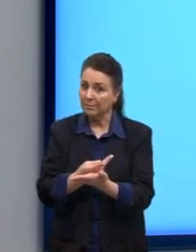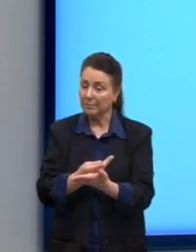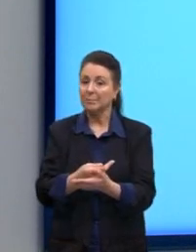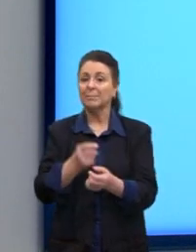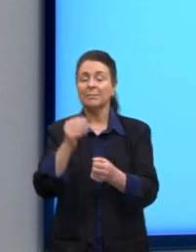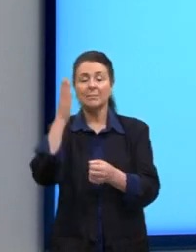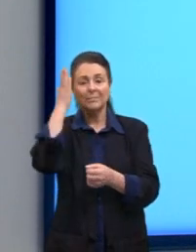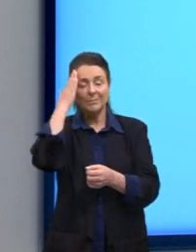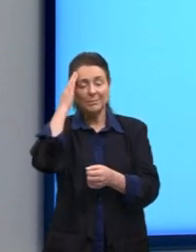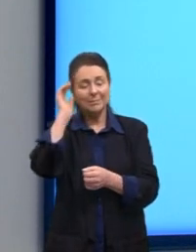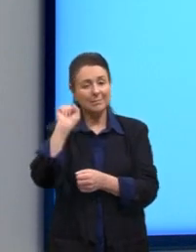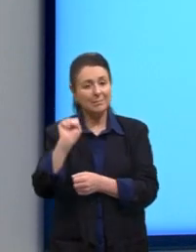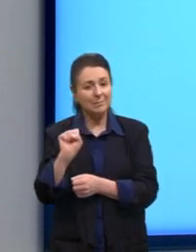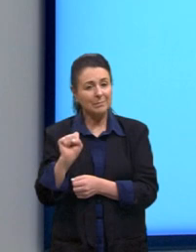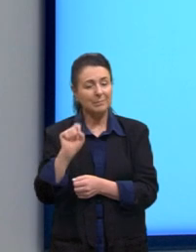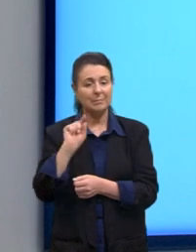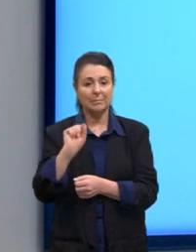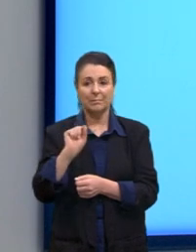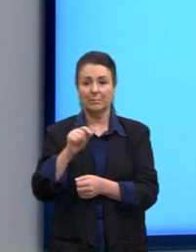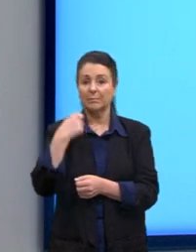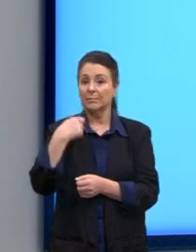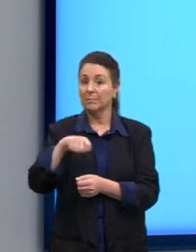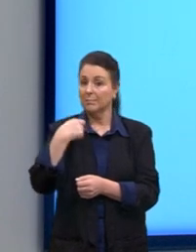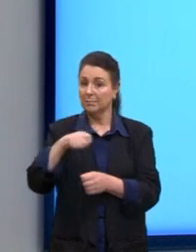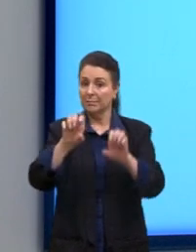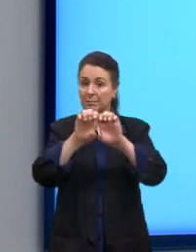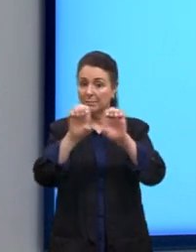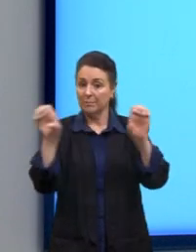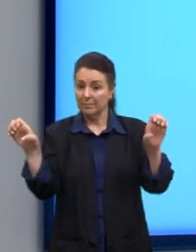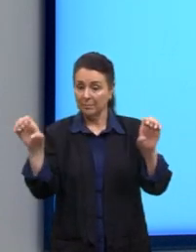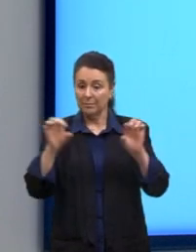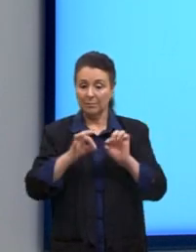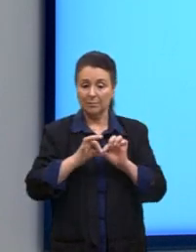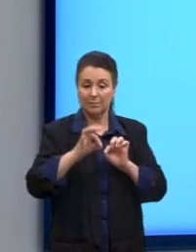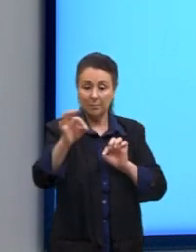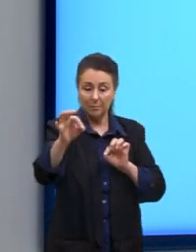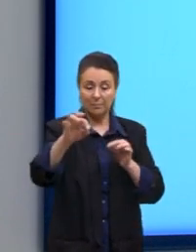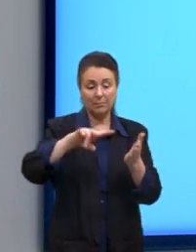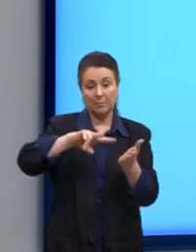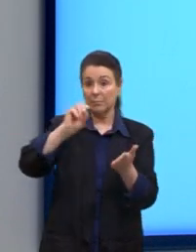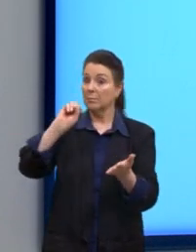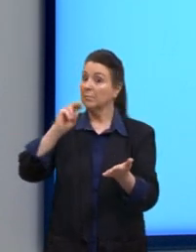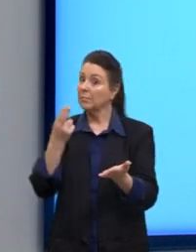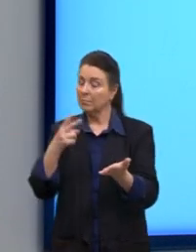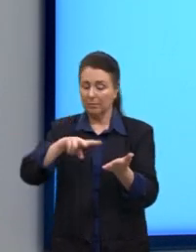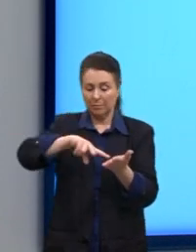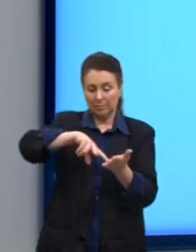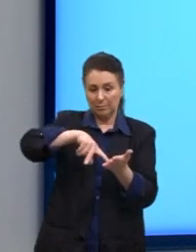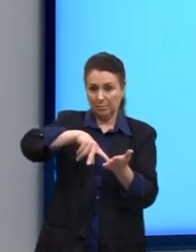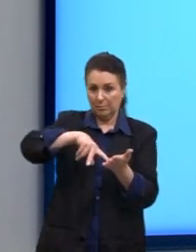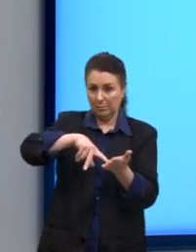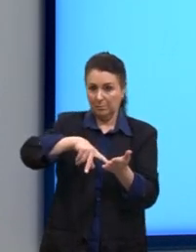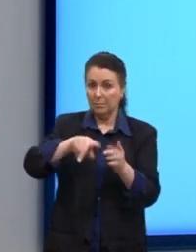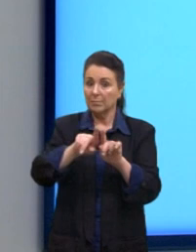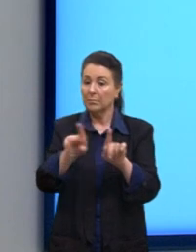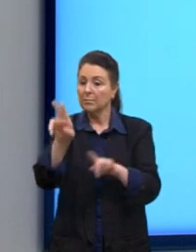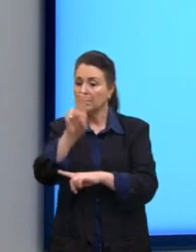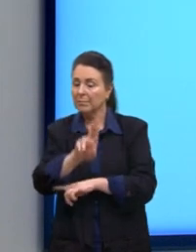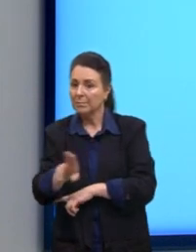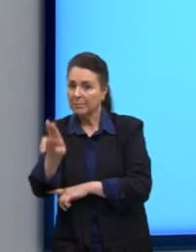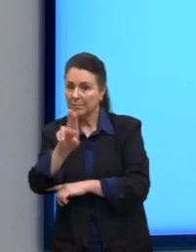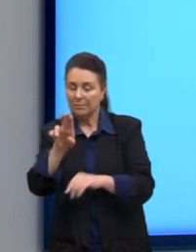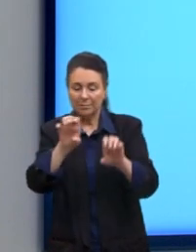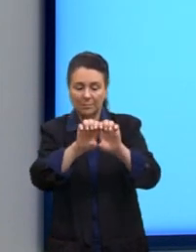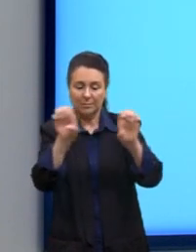sabemos? Precisa de uma equação, de uma reta ou circunferência, mas se a gente utilizar a